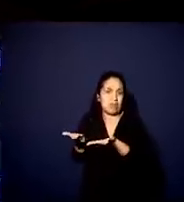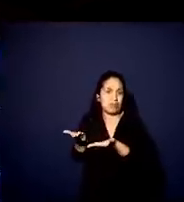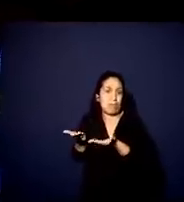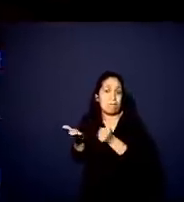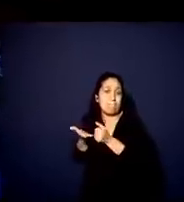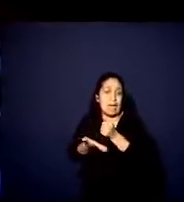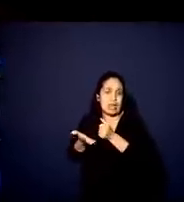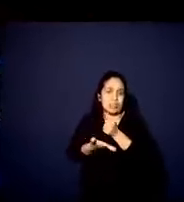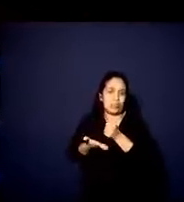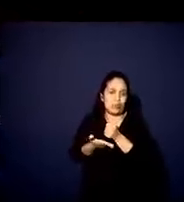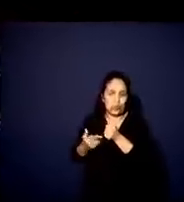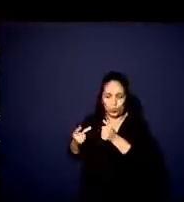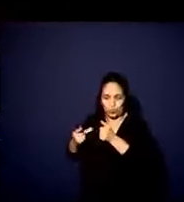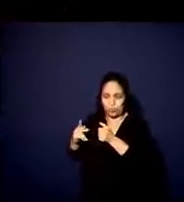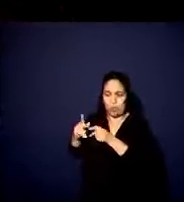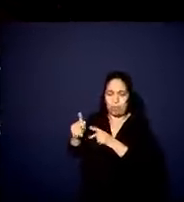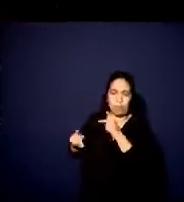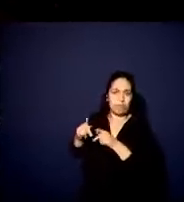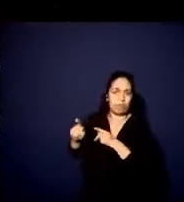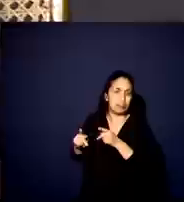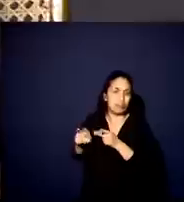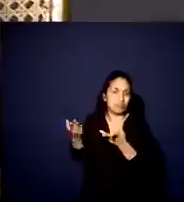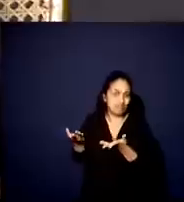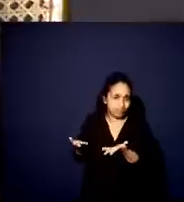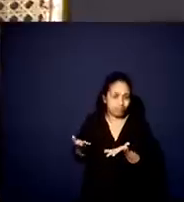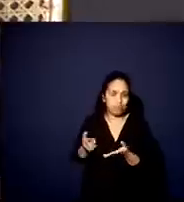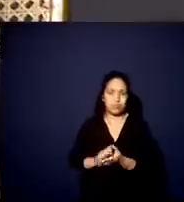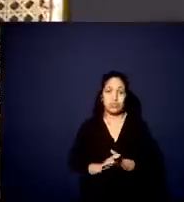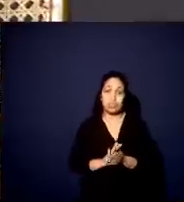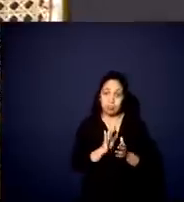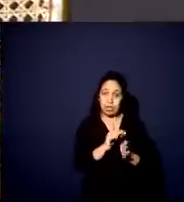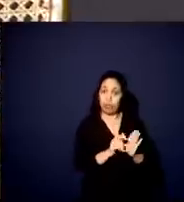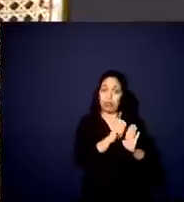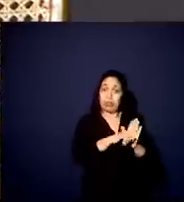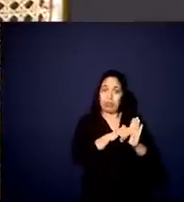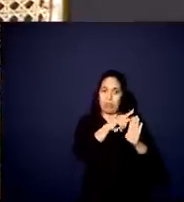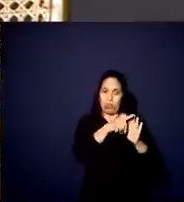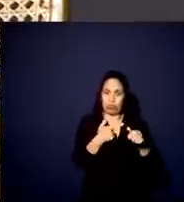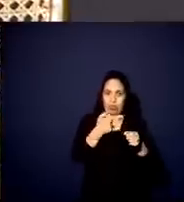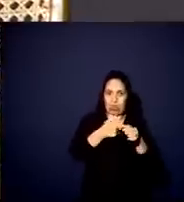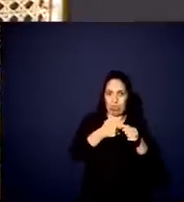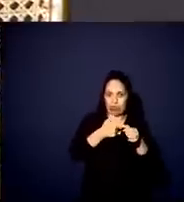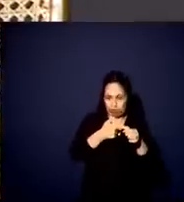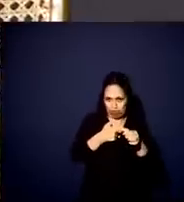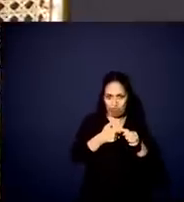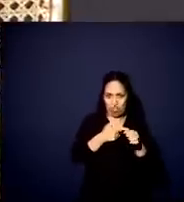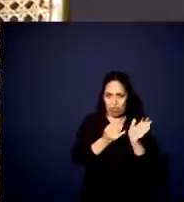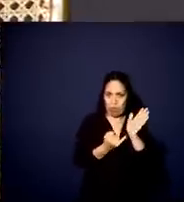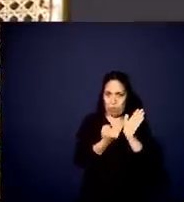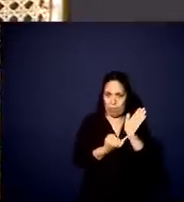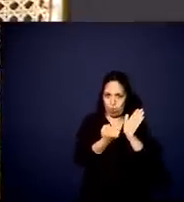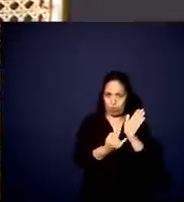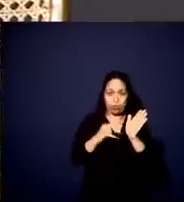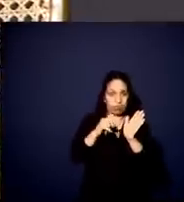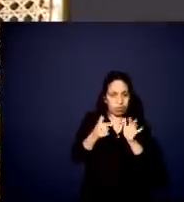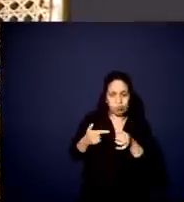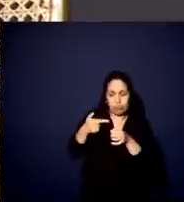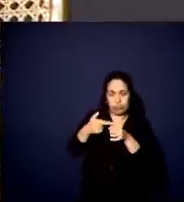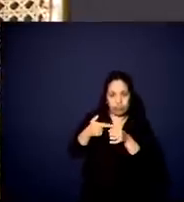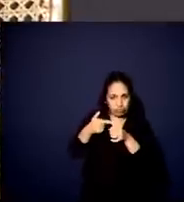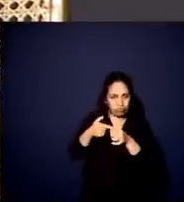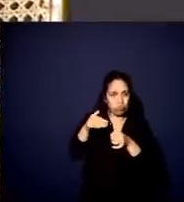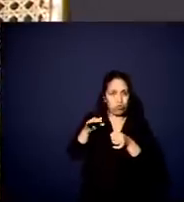essenciais para a população. Então, para que o tributo sobre a gasolina, que é um combustível fóssil,